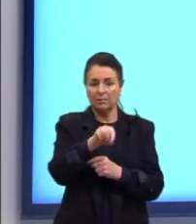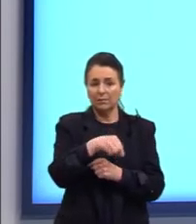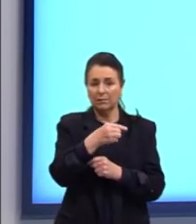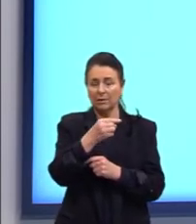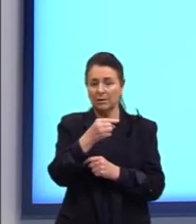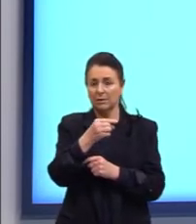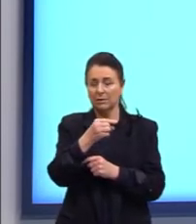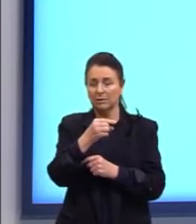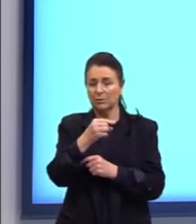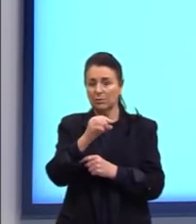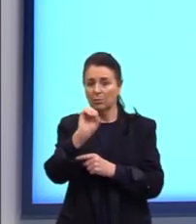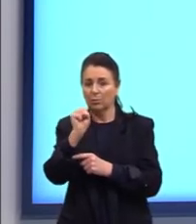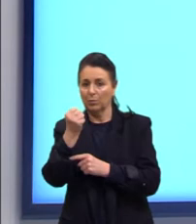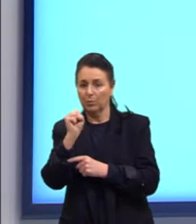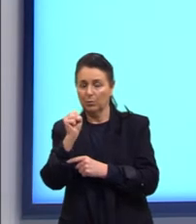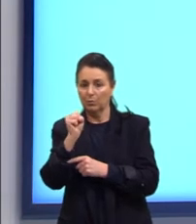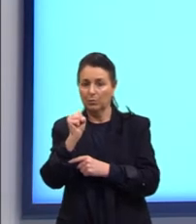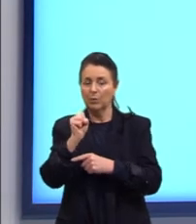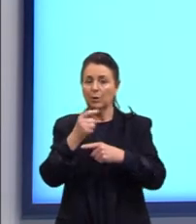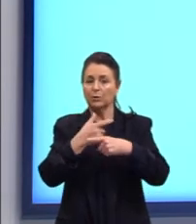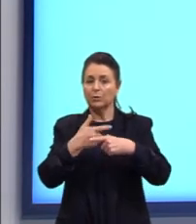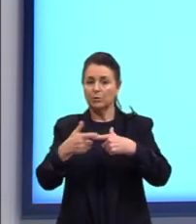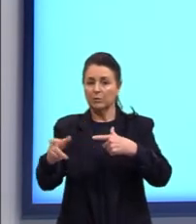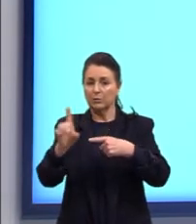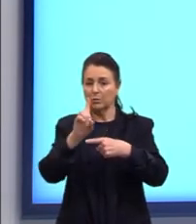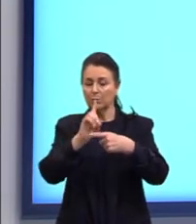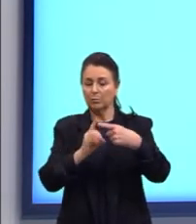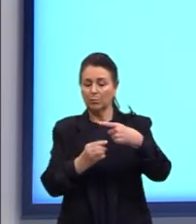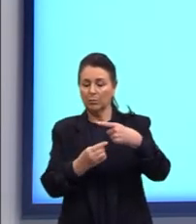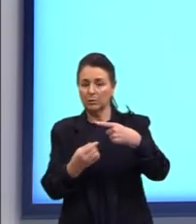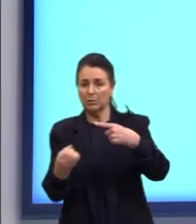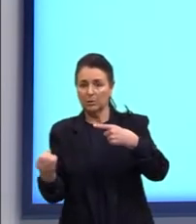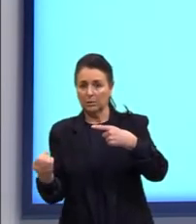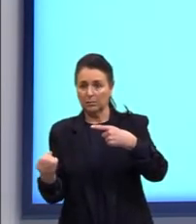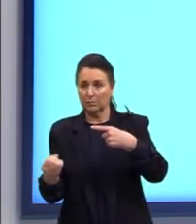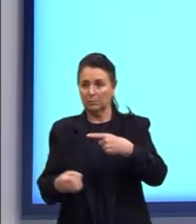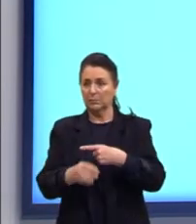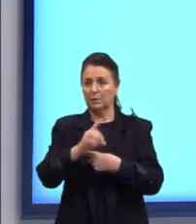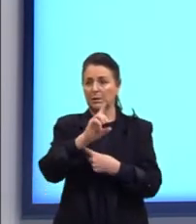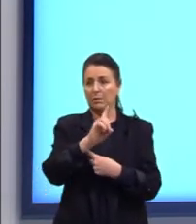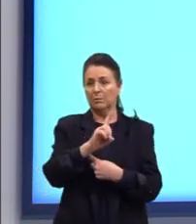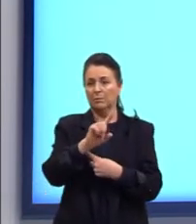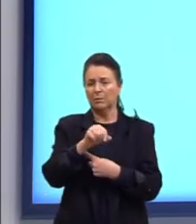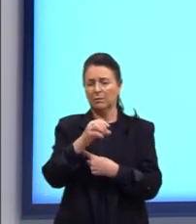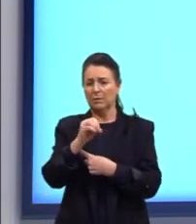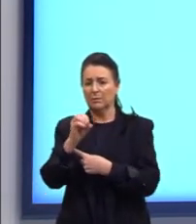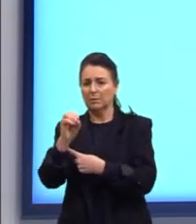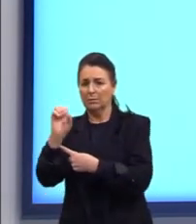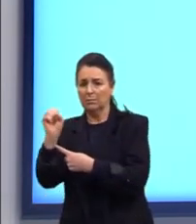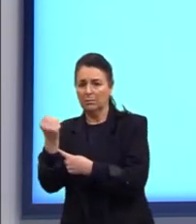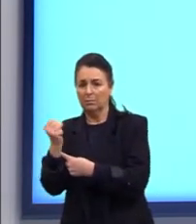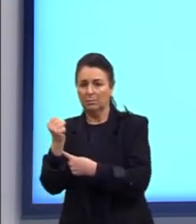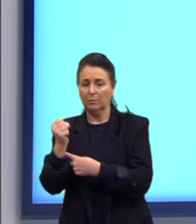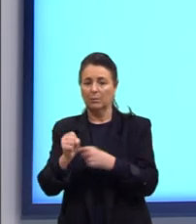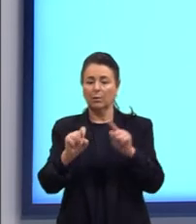dividido por 100, daria 0,008. Primeira coisa é resolver o parênteses, então, nós